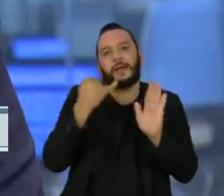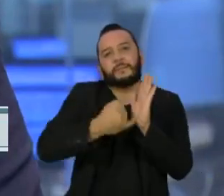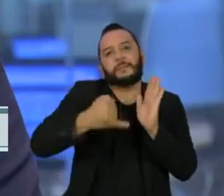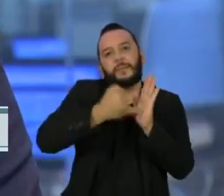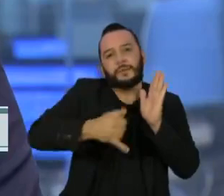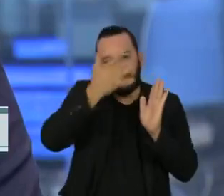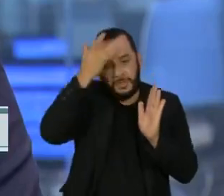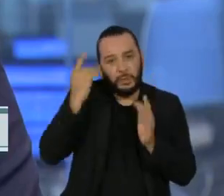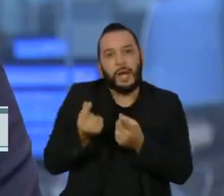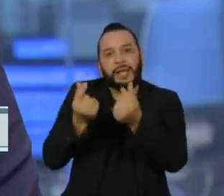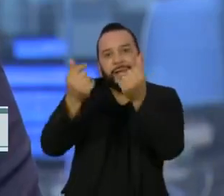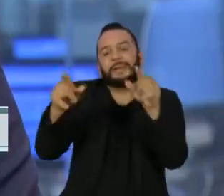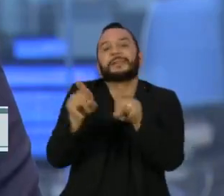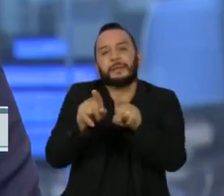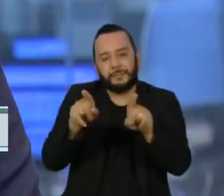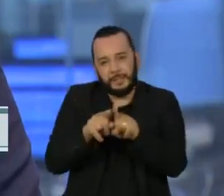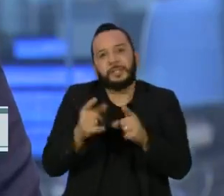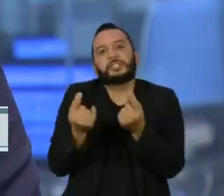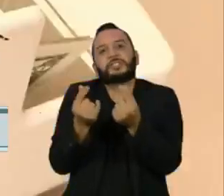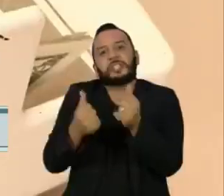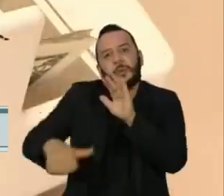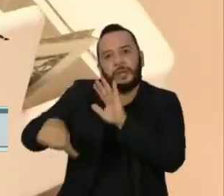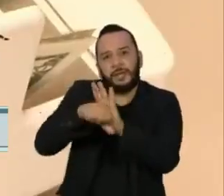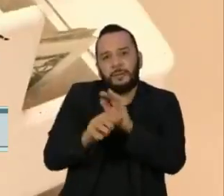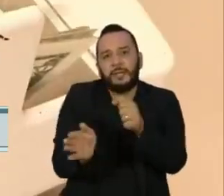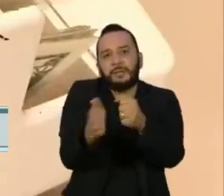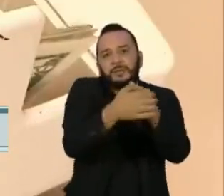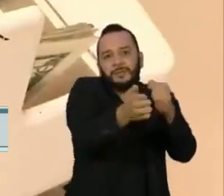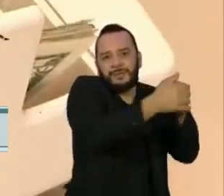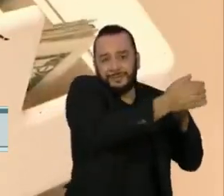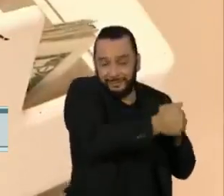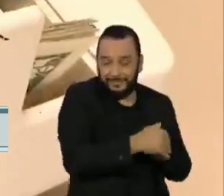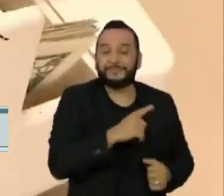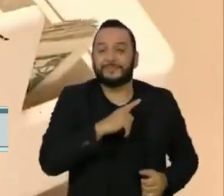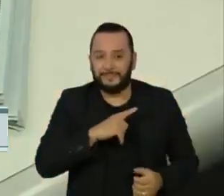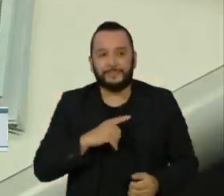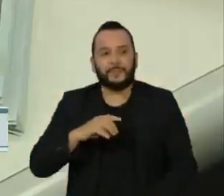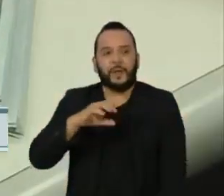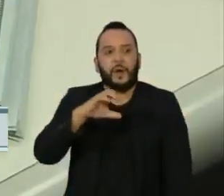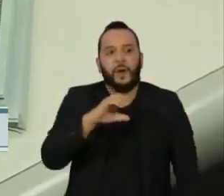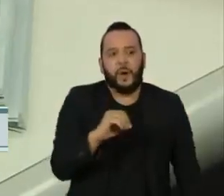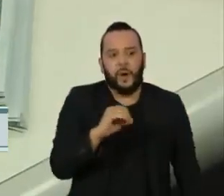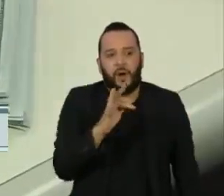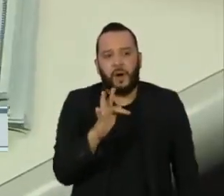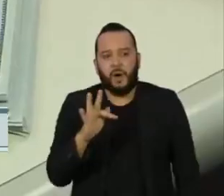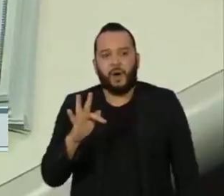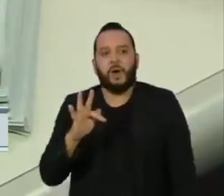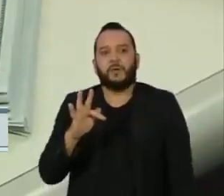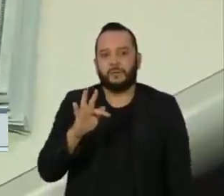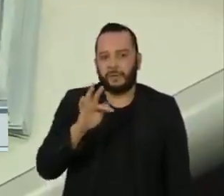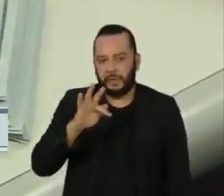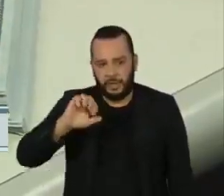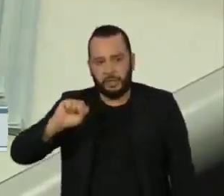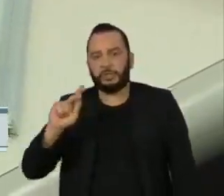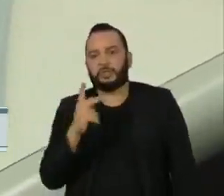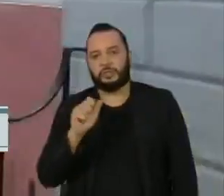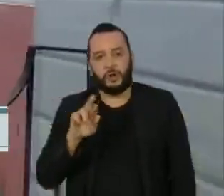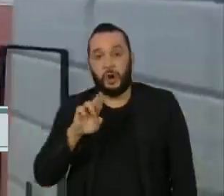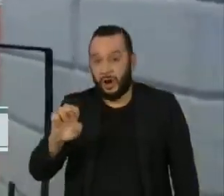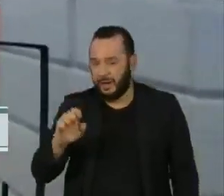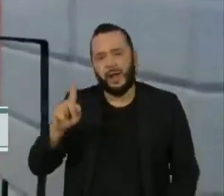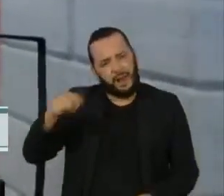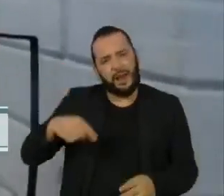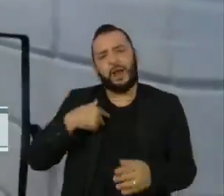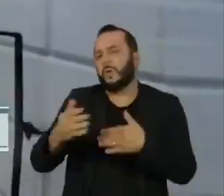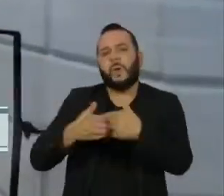esconder o dinheiro do crime organizado. No jargão financeiro, Offshore é qualquer empresa que mantém escritórios ou que atue